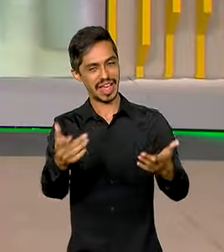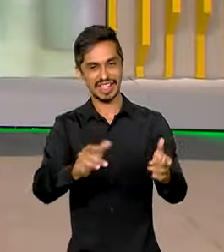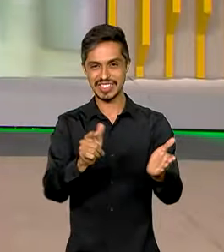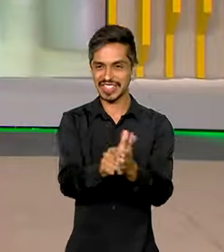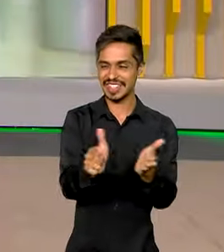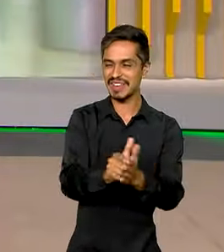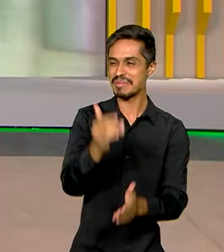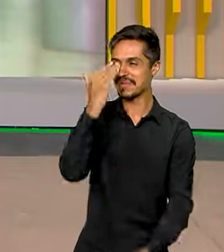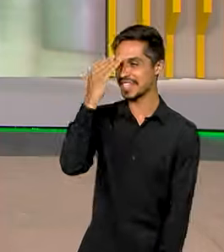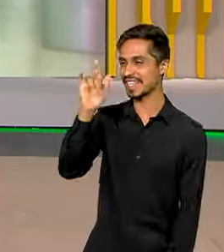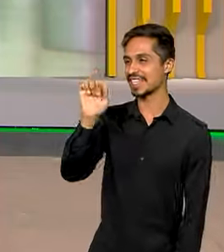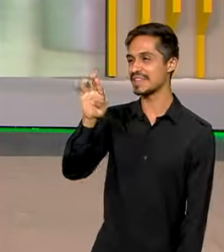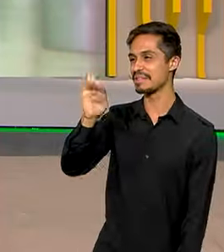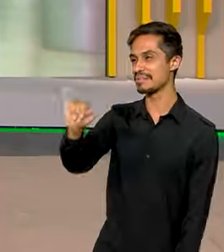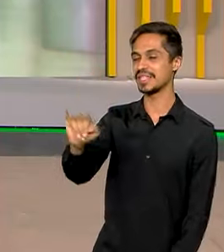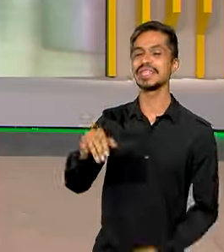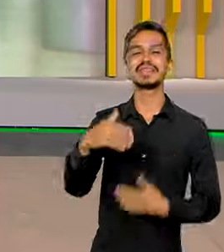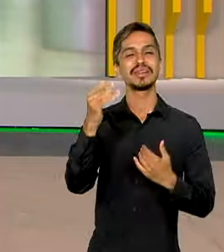Obrigado, Gabi. Uma ótima noite para você, viu?